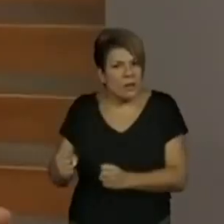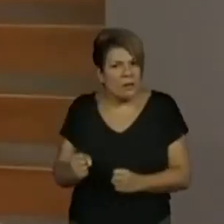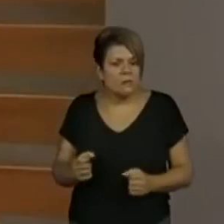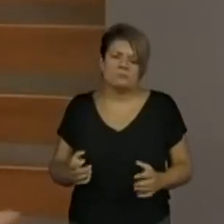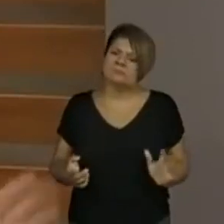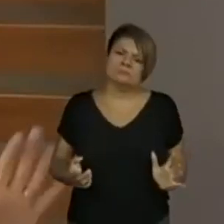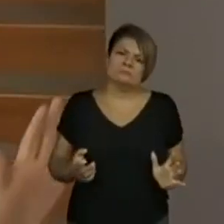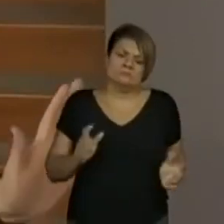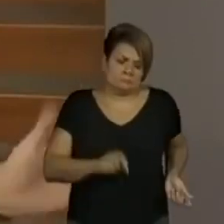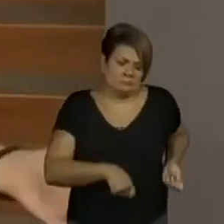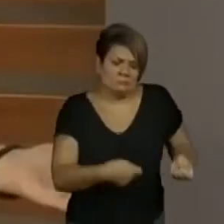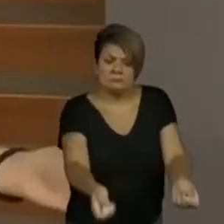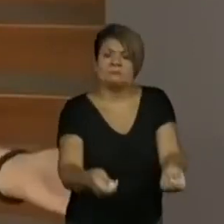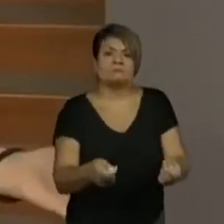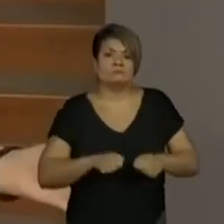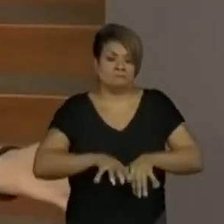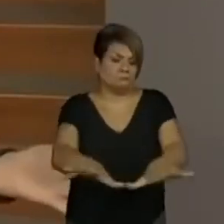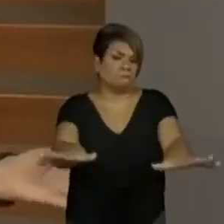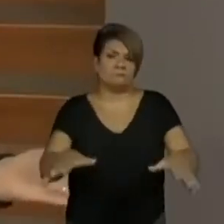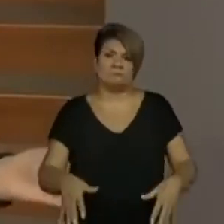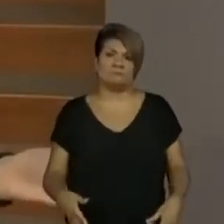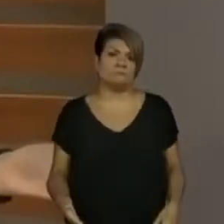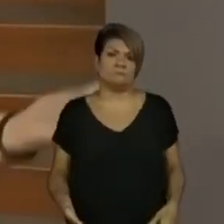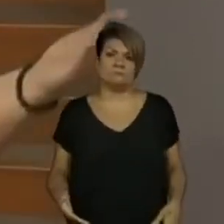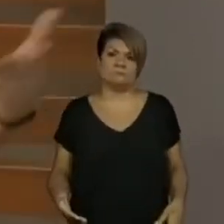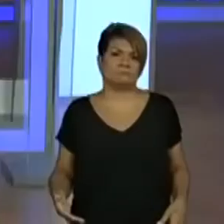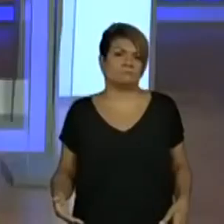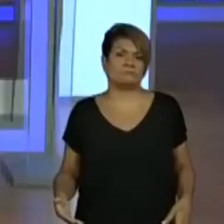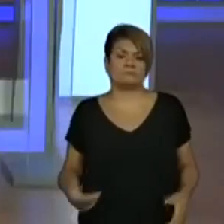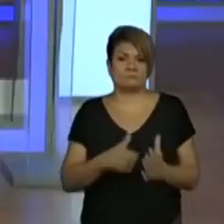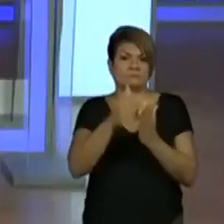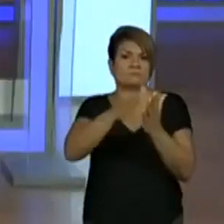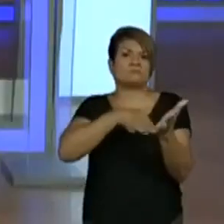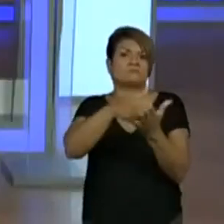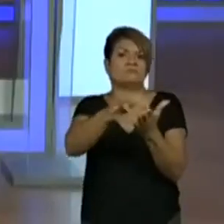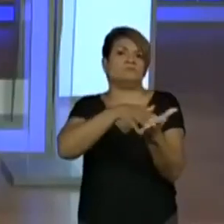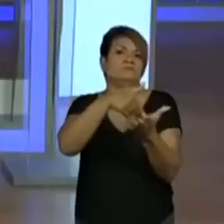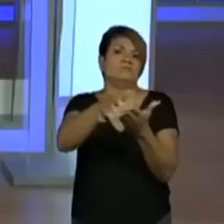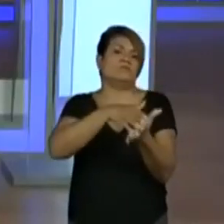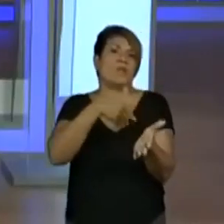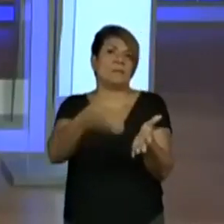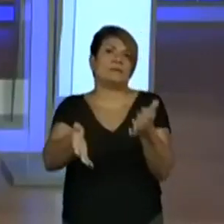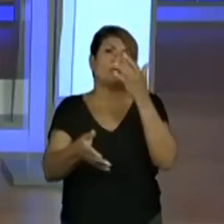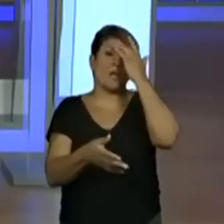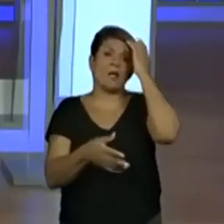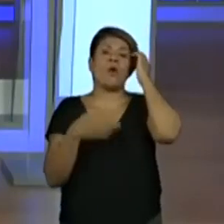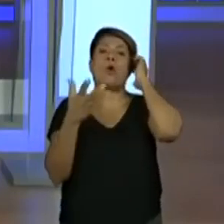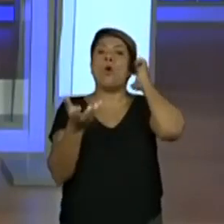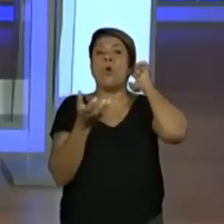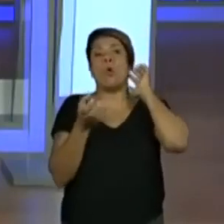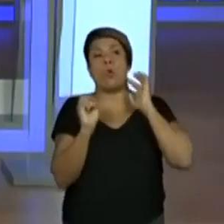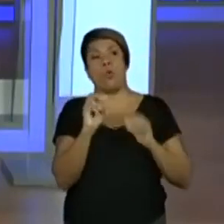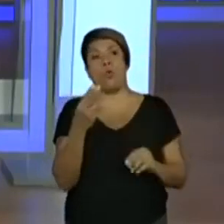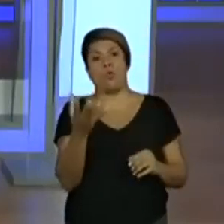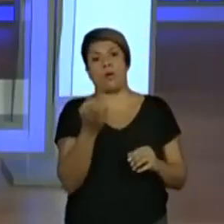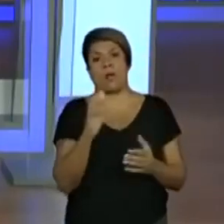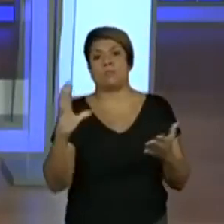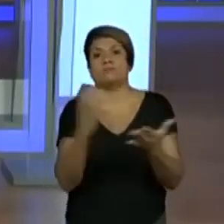querer os poderes. Porque joga tinta, a água ia estar... Mas aí, sabe, né? Ou ele queria o reino? Não sei.